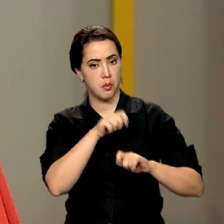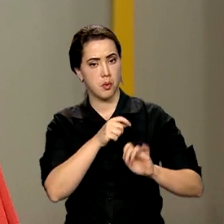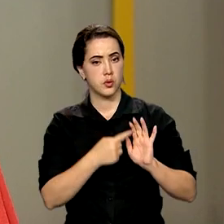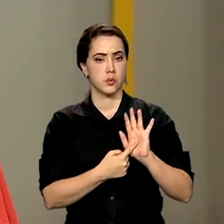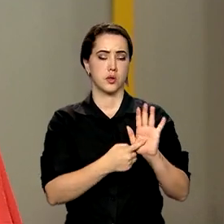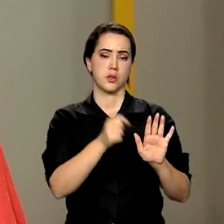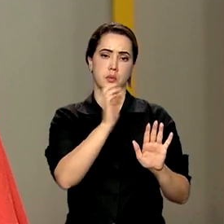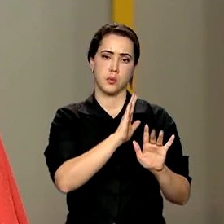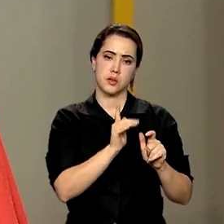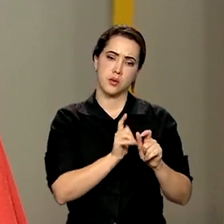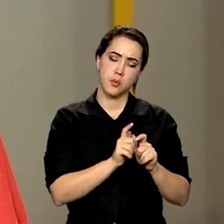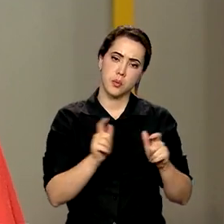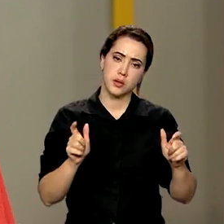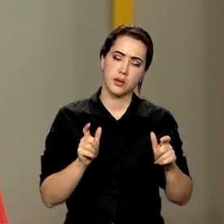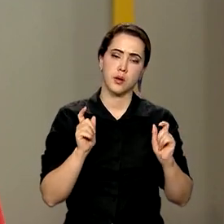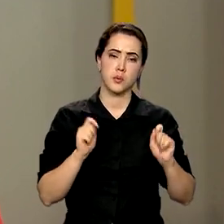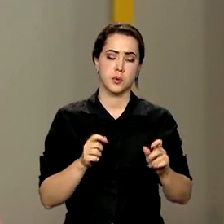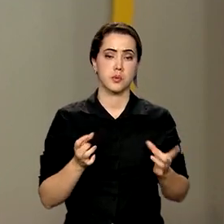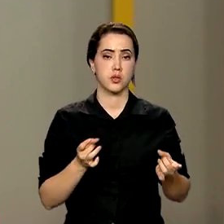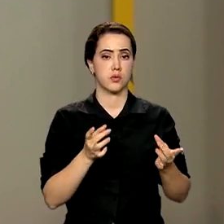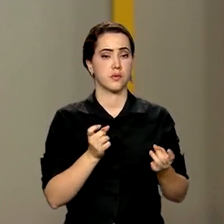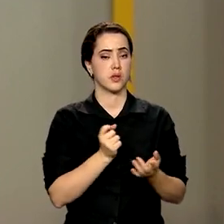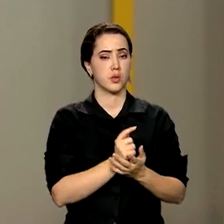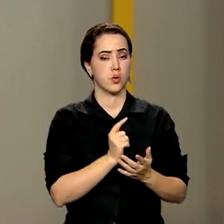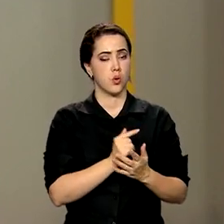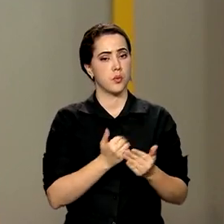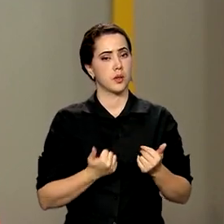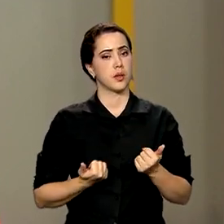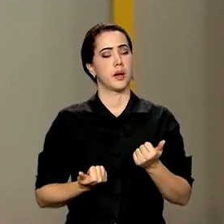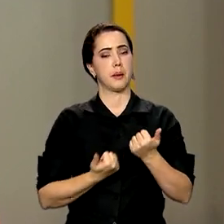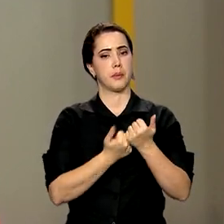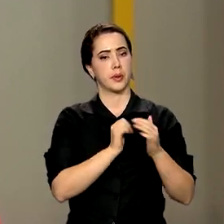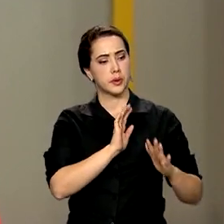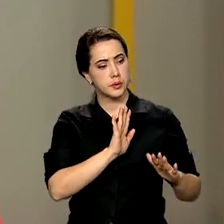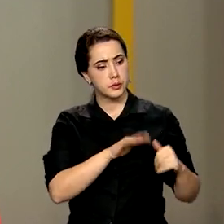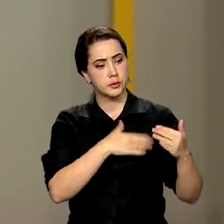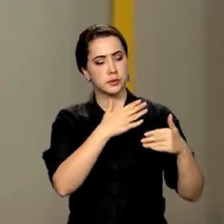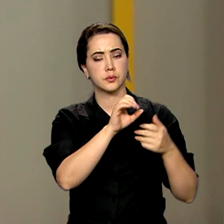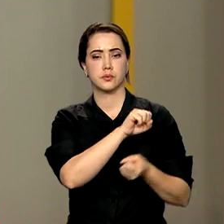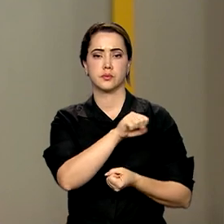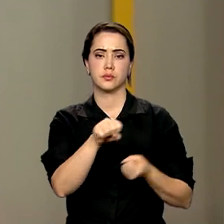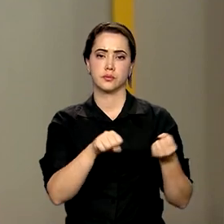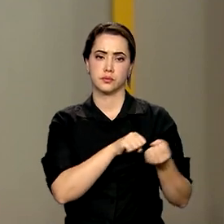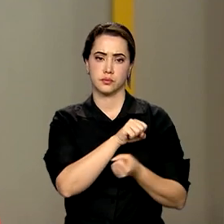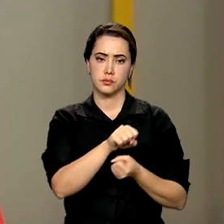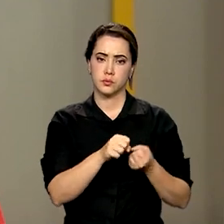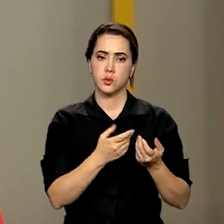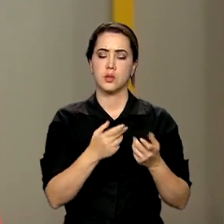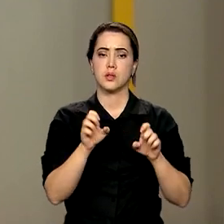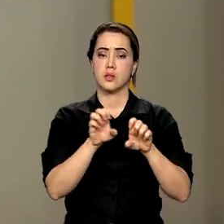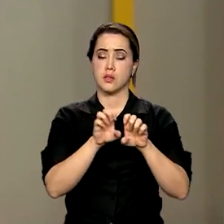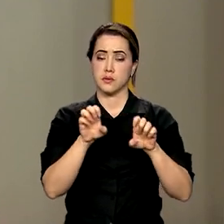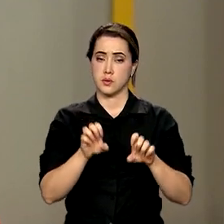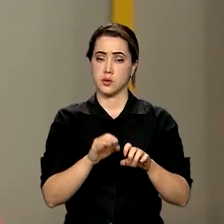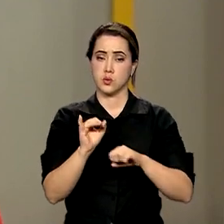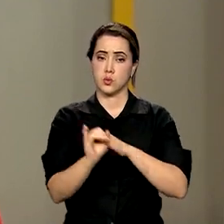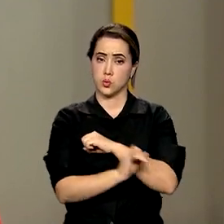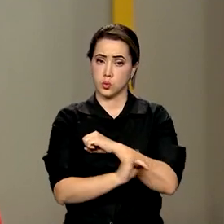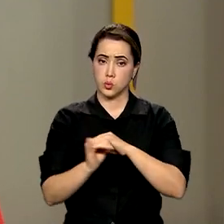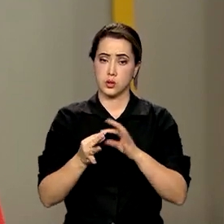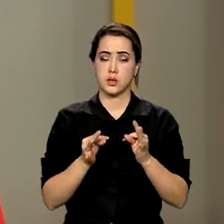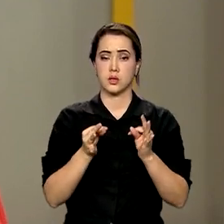Brasil a expansão de mercados, além da cooperação na área de desenvolvimento sustentável, infraestrutura e tecnologia.